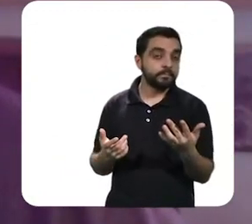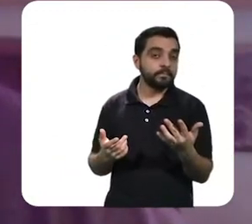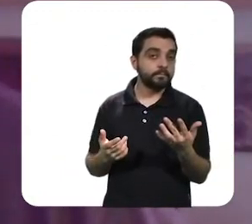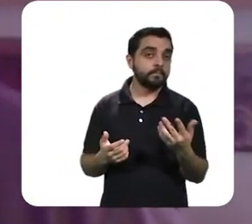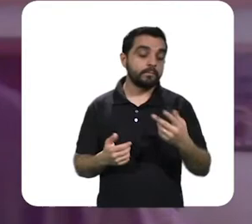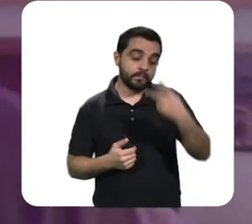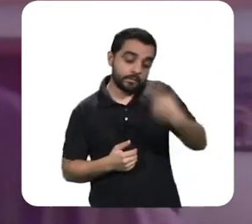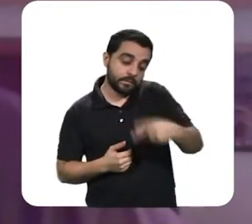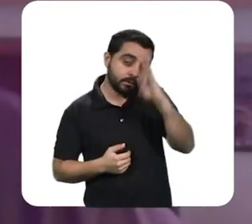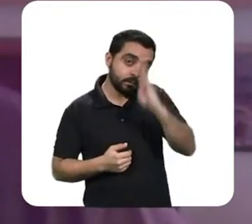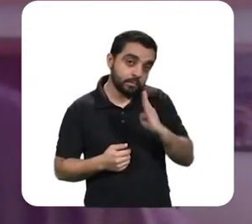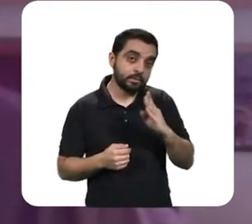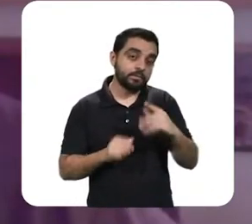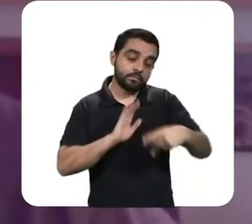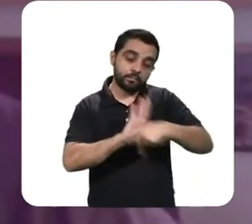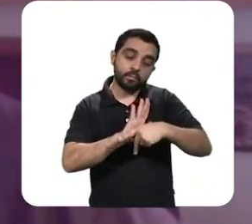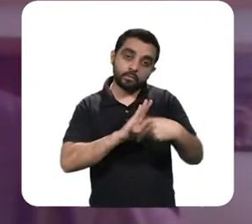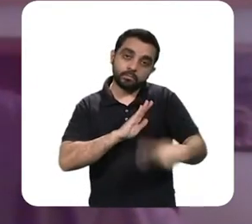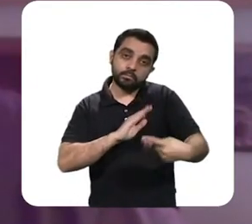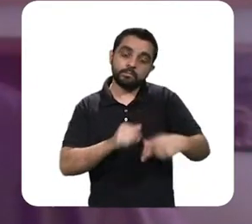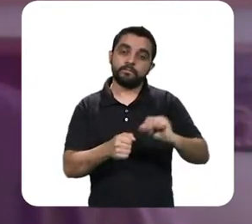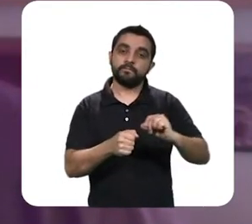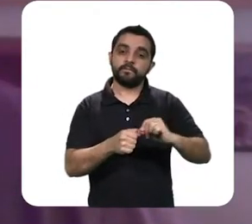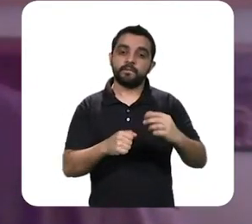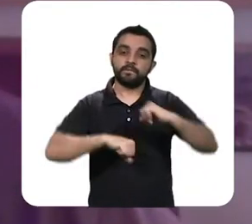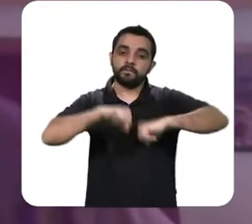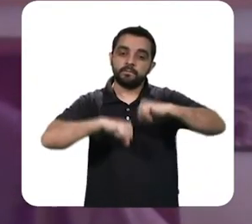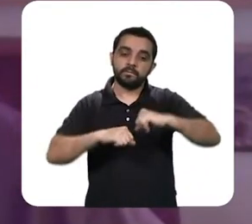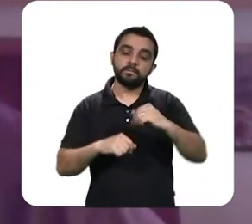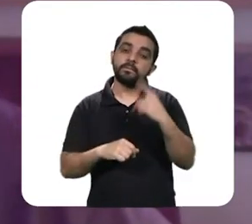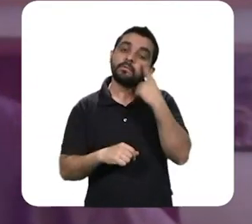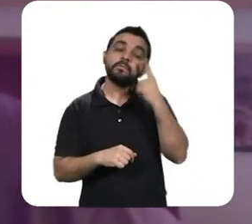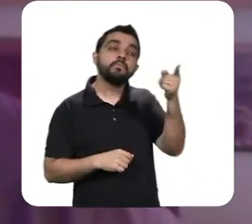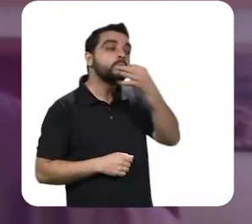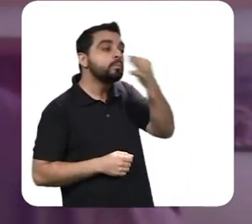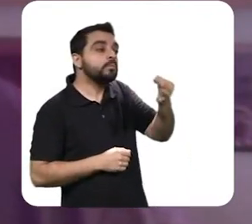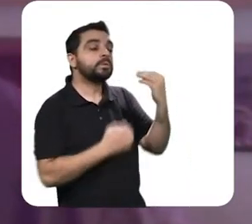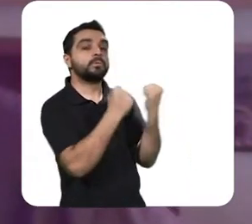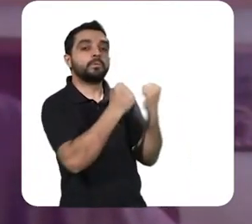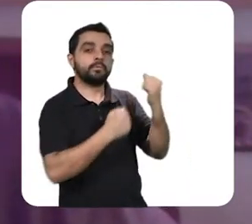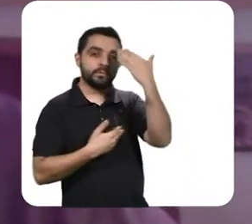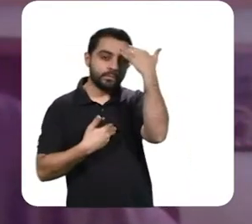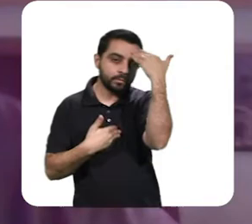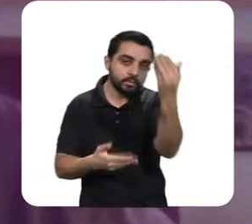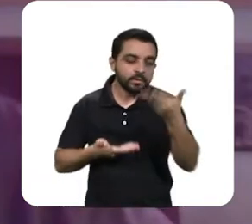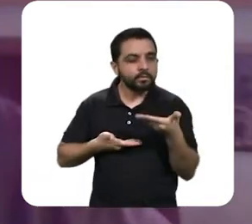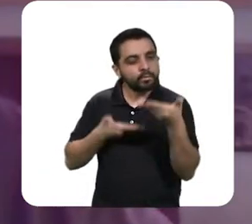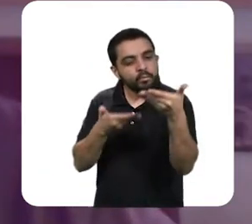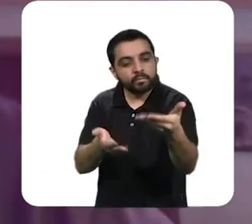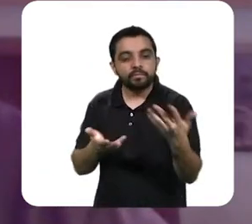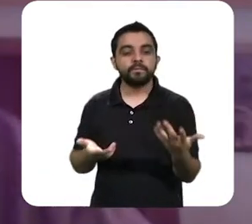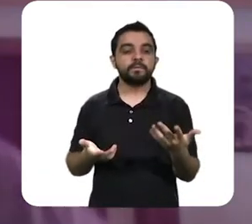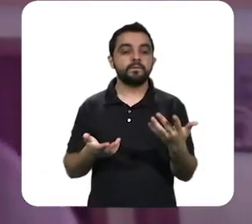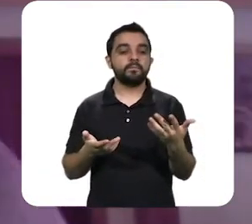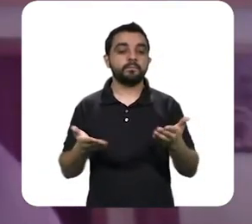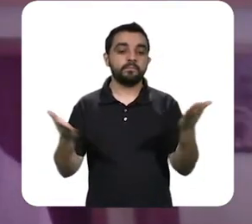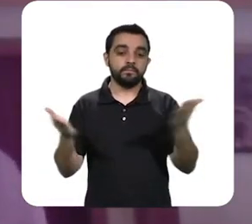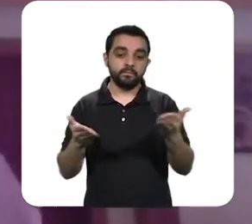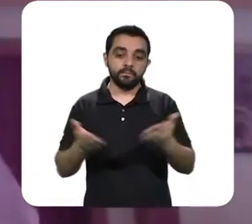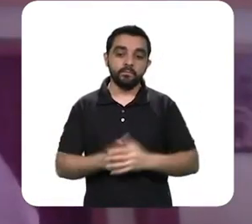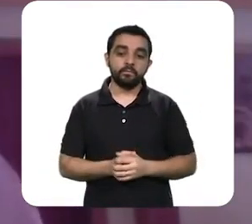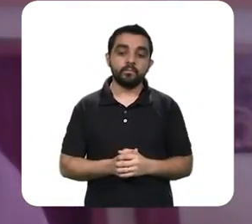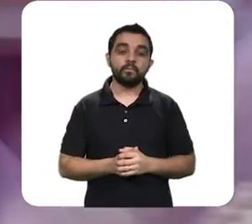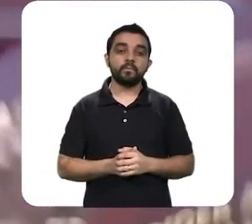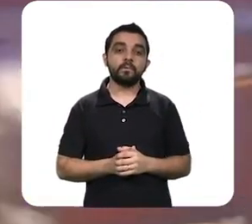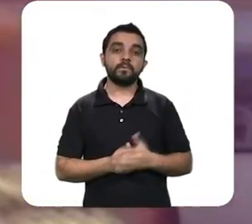Brasil é outra questão então que eu gostaria de deixar para os colegas da economia agradeço de novo então o convite para participar passo a palavra deixando